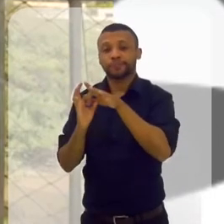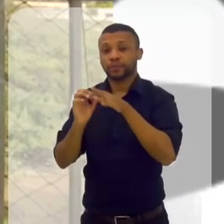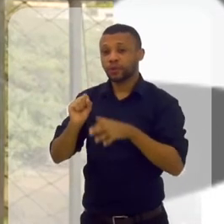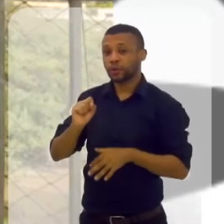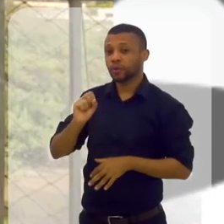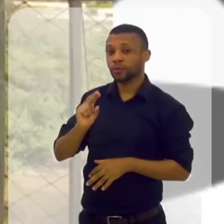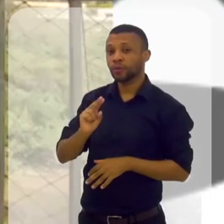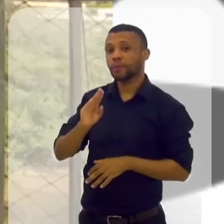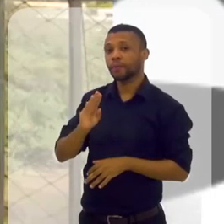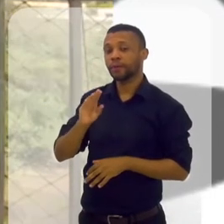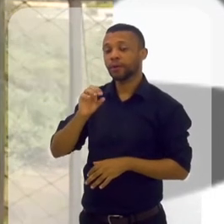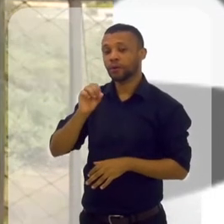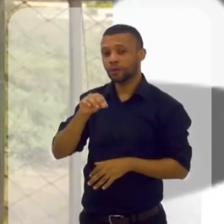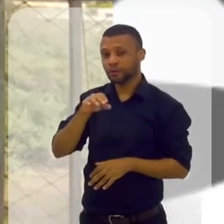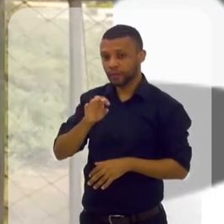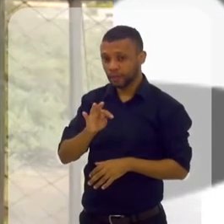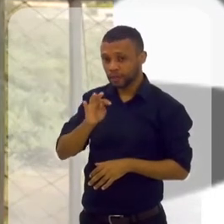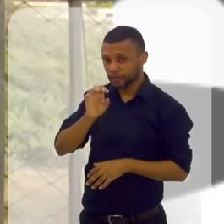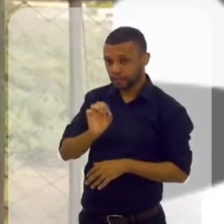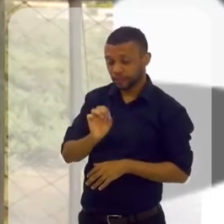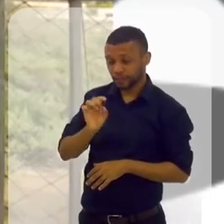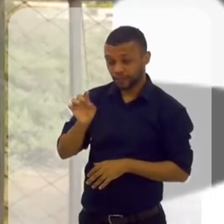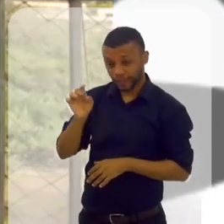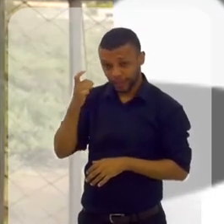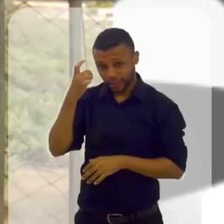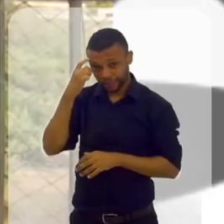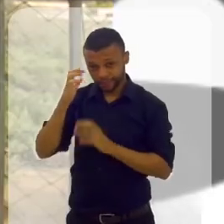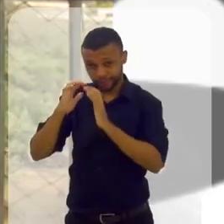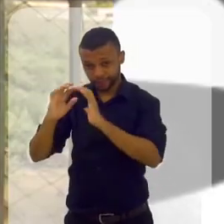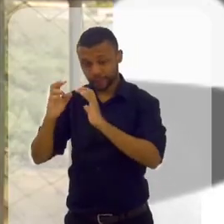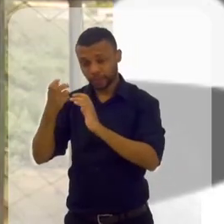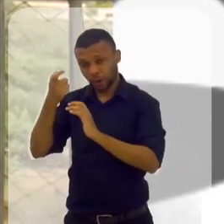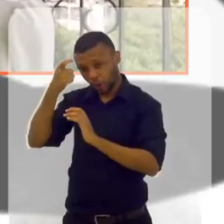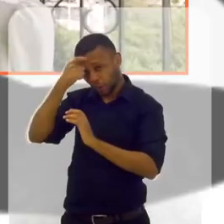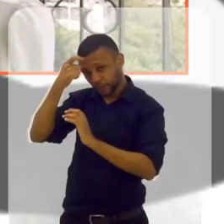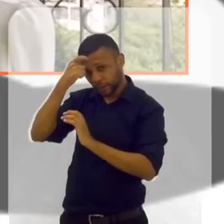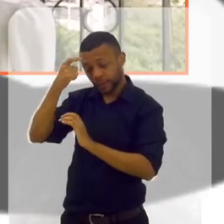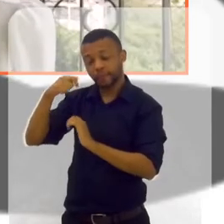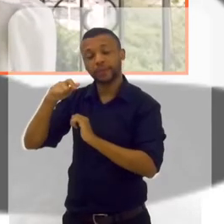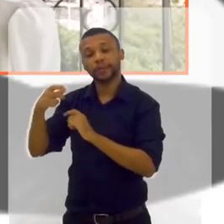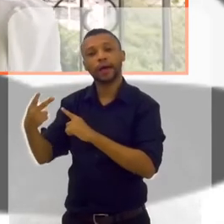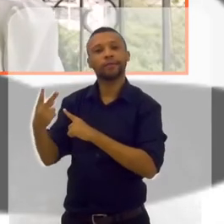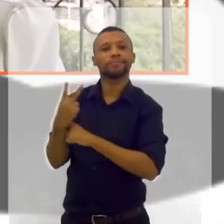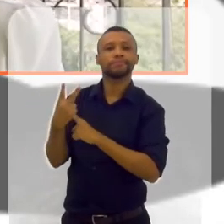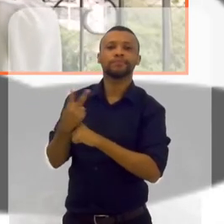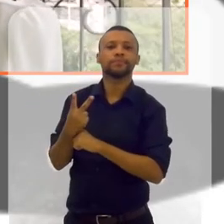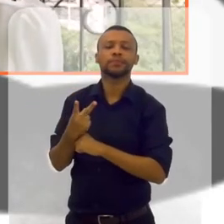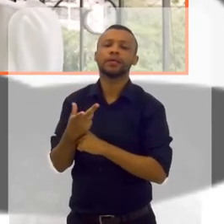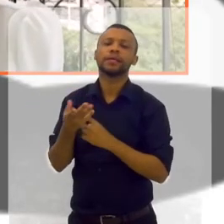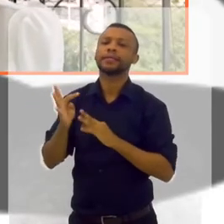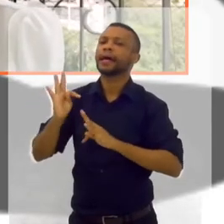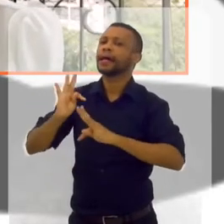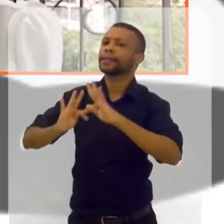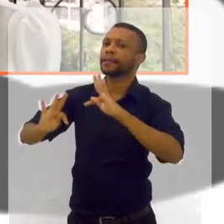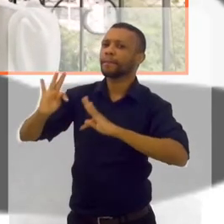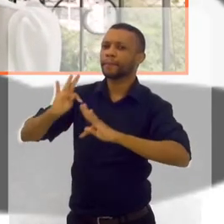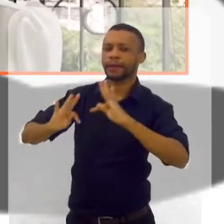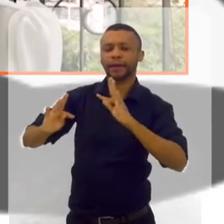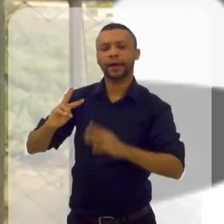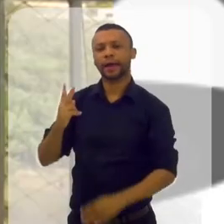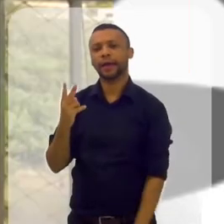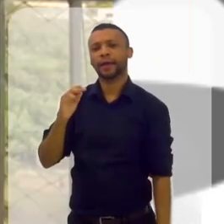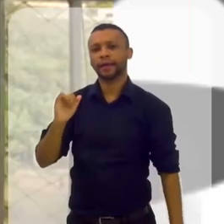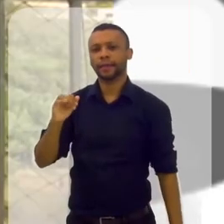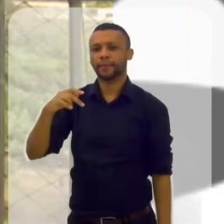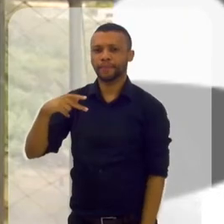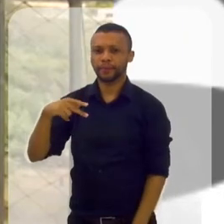subconsciente. Você lembra que eu falei? A mente consciente precisa te autoproteger. Ela não pode deixar você passar vergonha, né? E o que a hipnoterapia a gente faz?